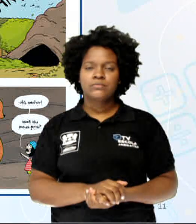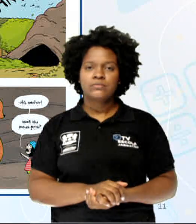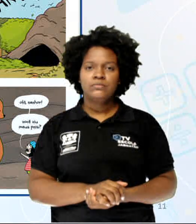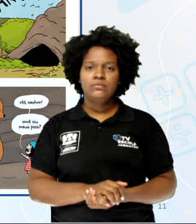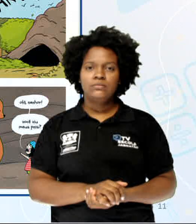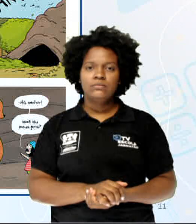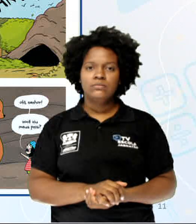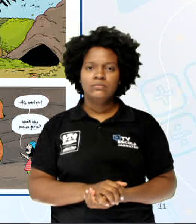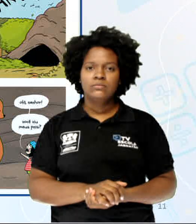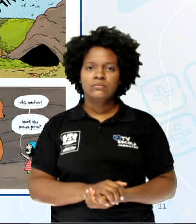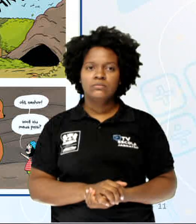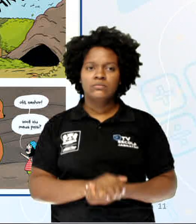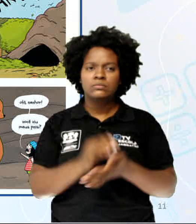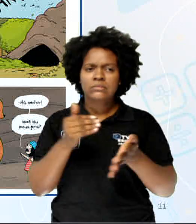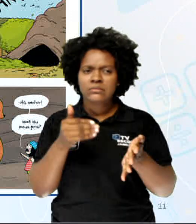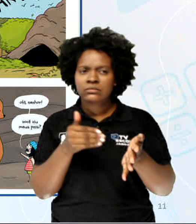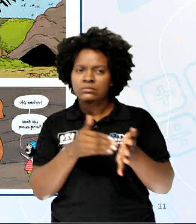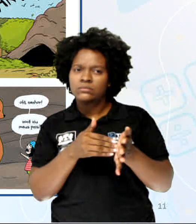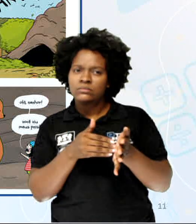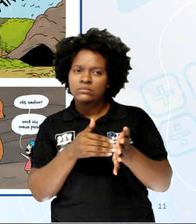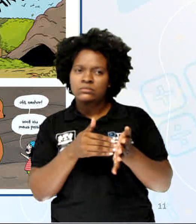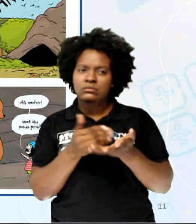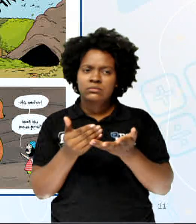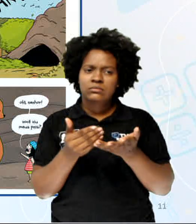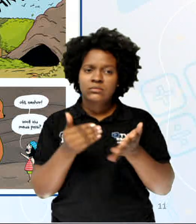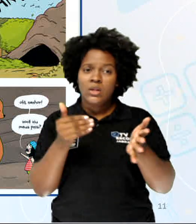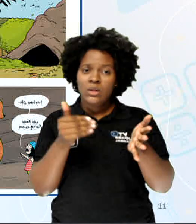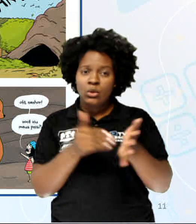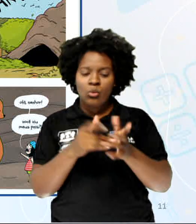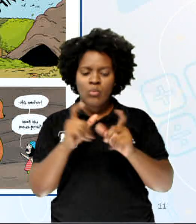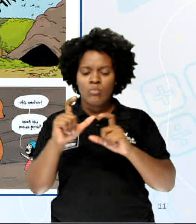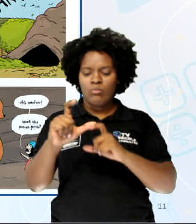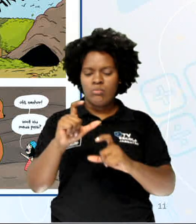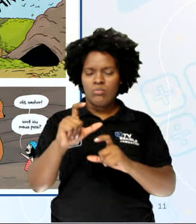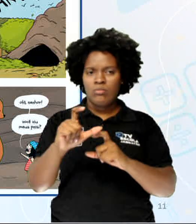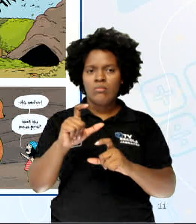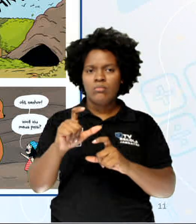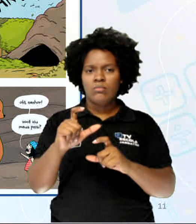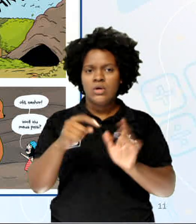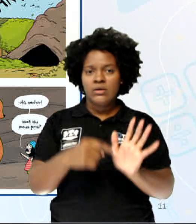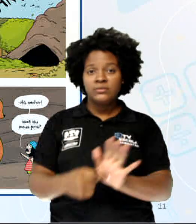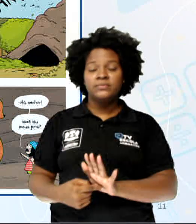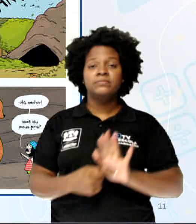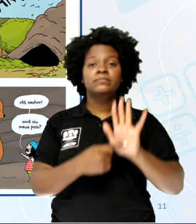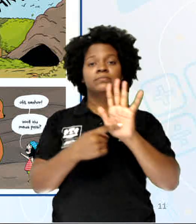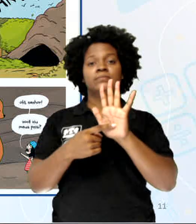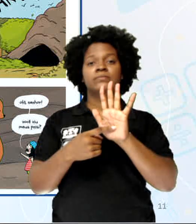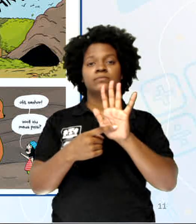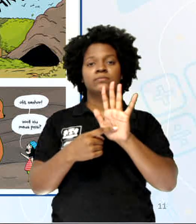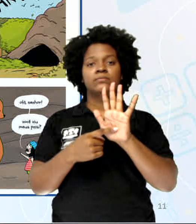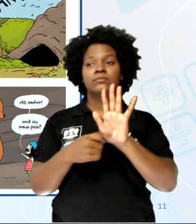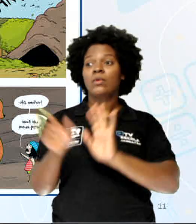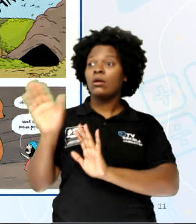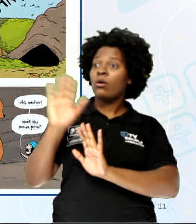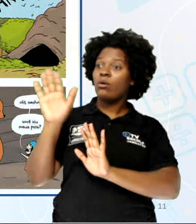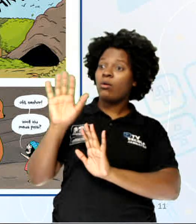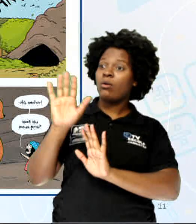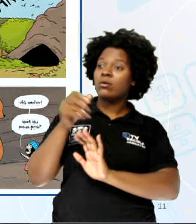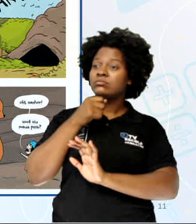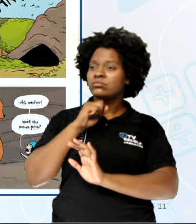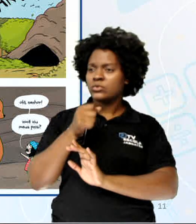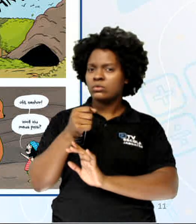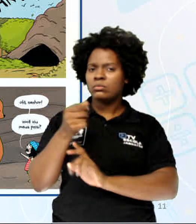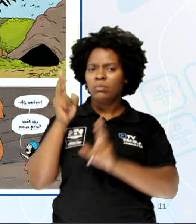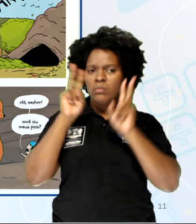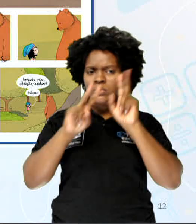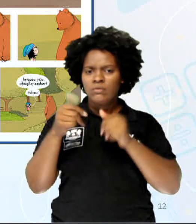Até que chega no último quadrinho em que ela se apresenta. Olá, senhor! Você